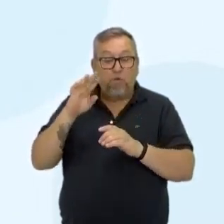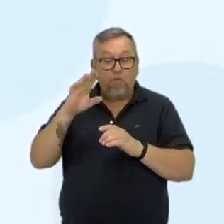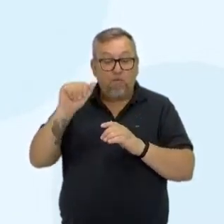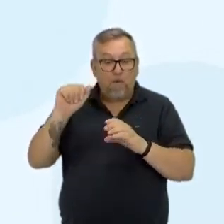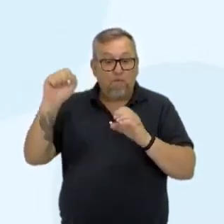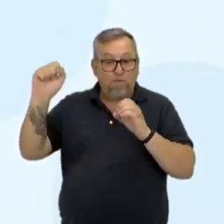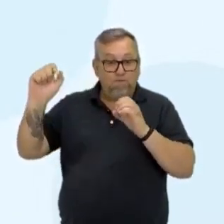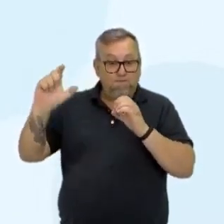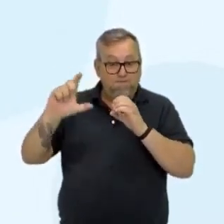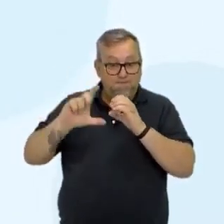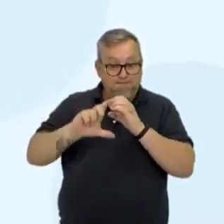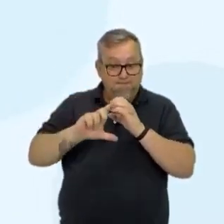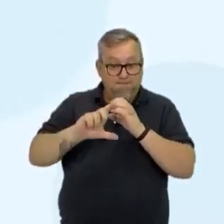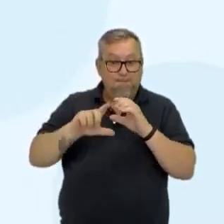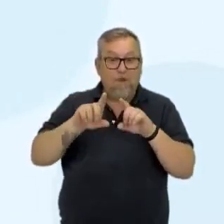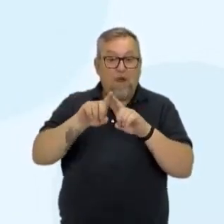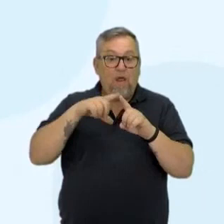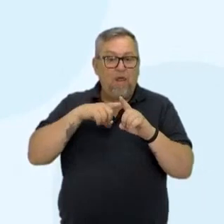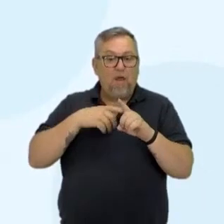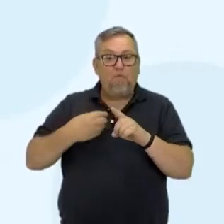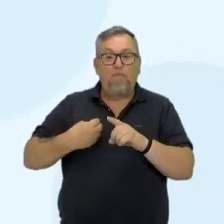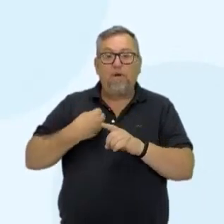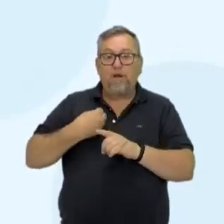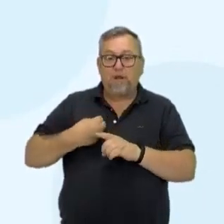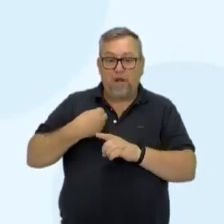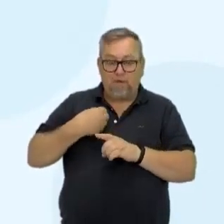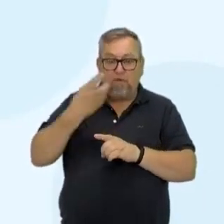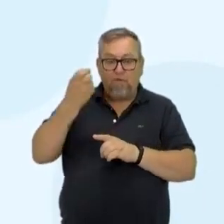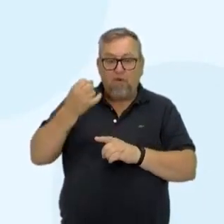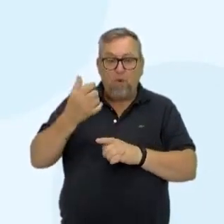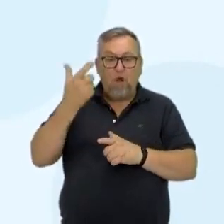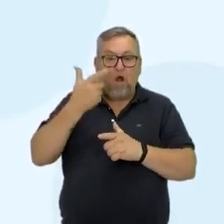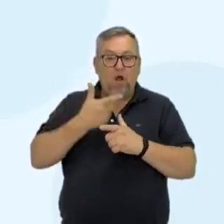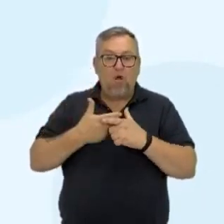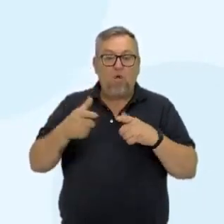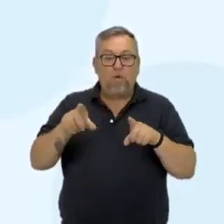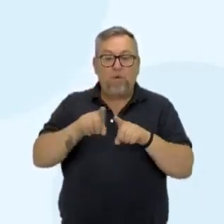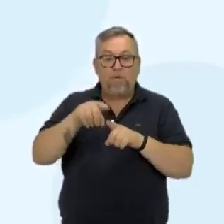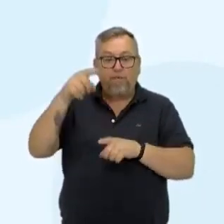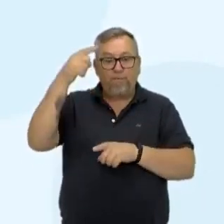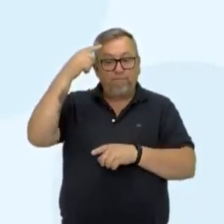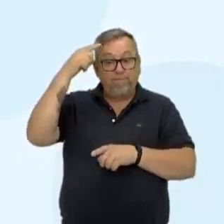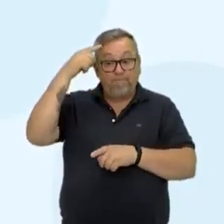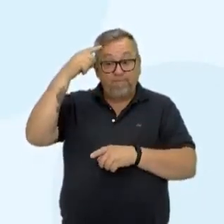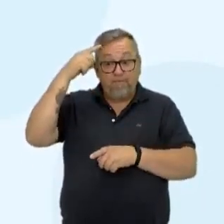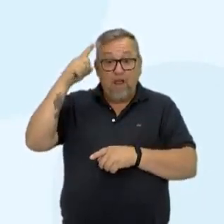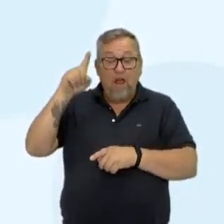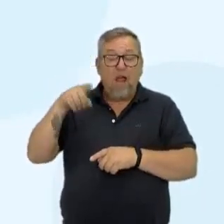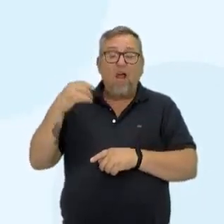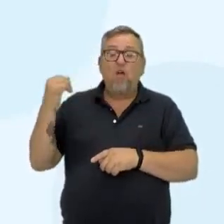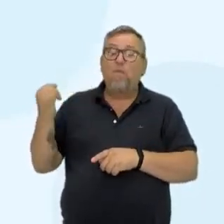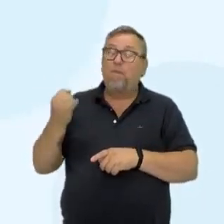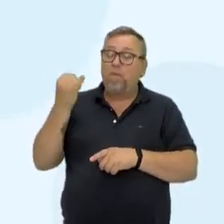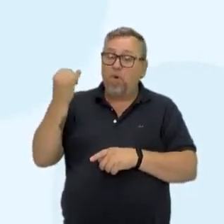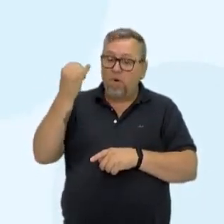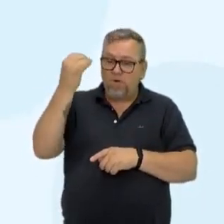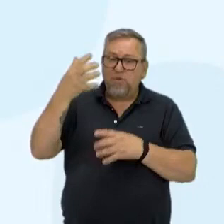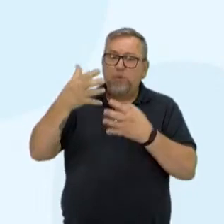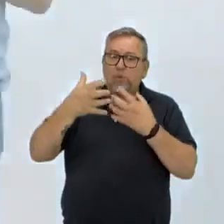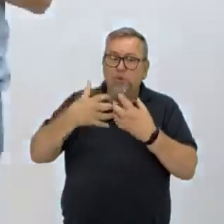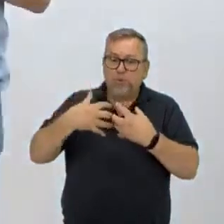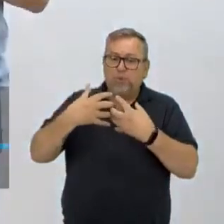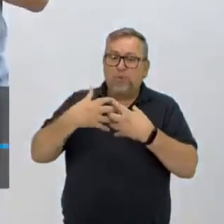atmosfera. A gente já vai falar detalhadamente sobre e refletir sobre a importância do efeito estufa.